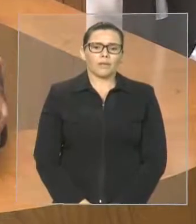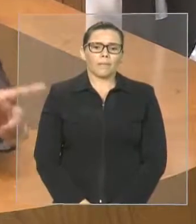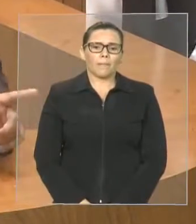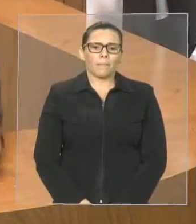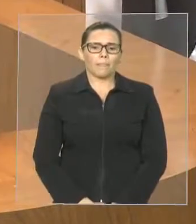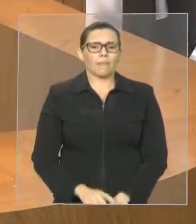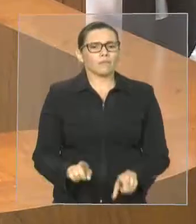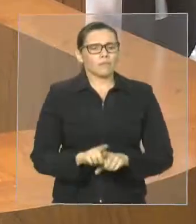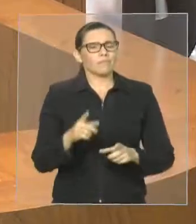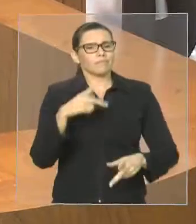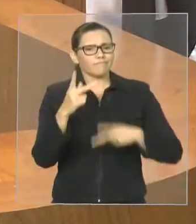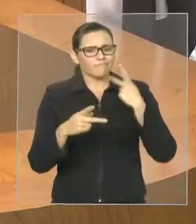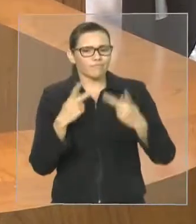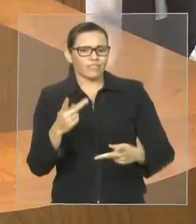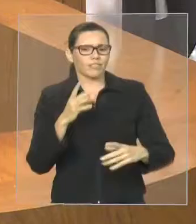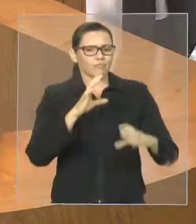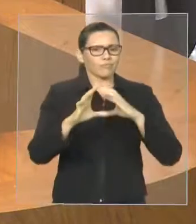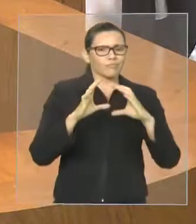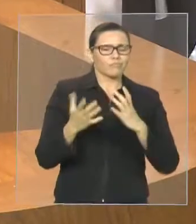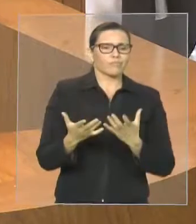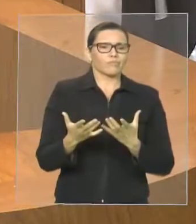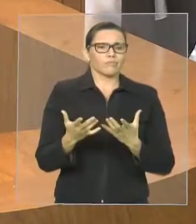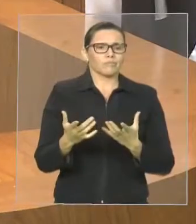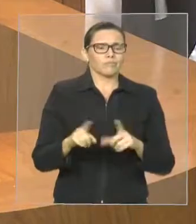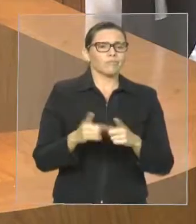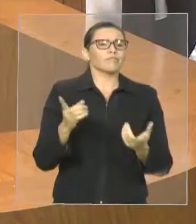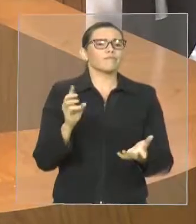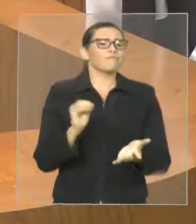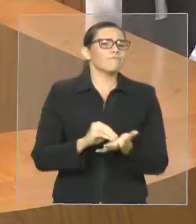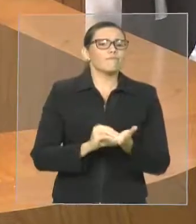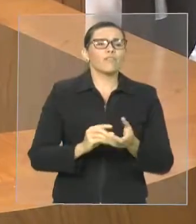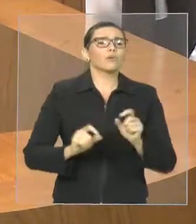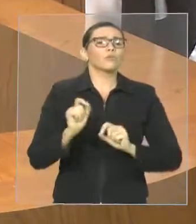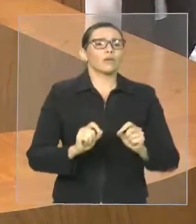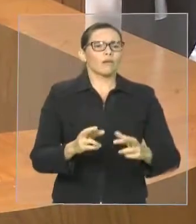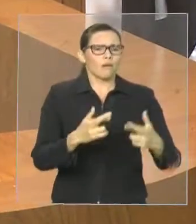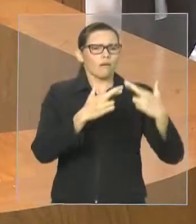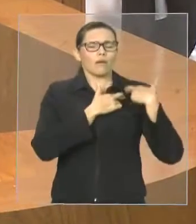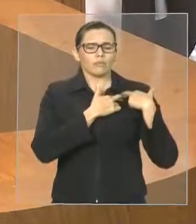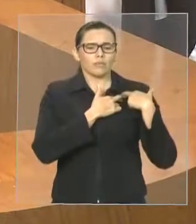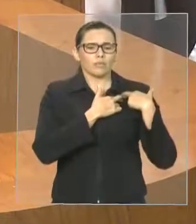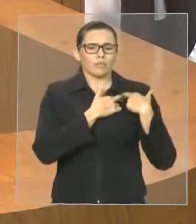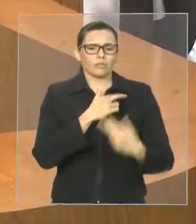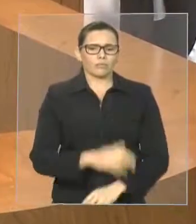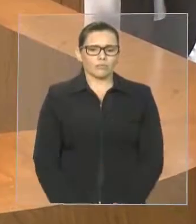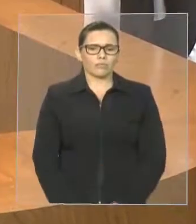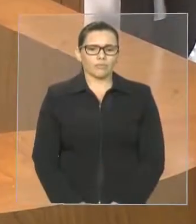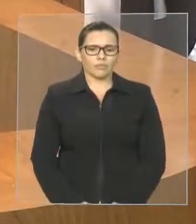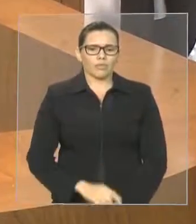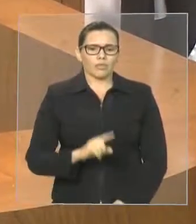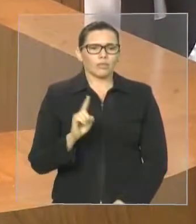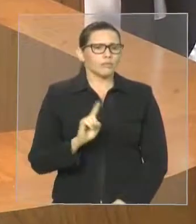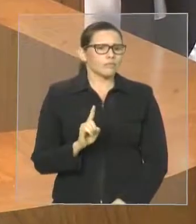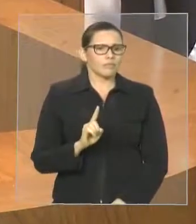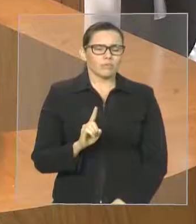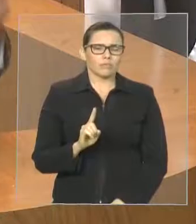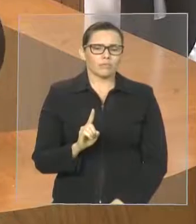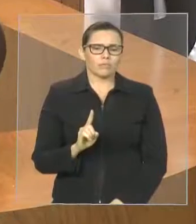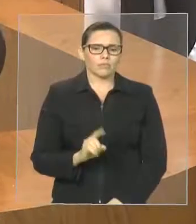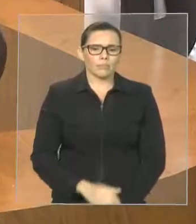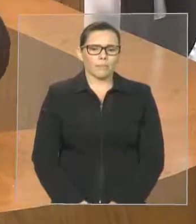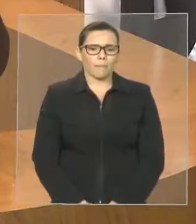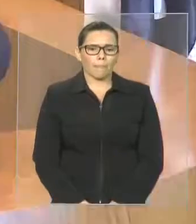é a capital do estado do Maranhão. São Luís não está distante. Ele não pode pegar São Luís e isolar São Luís do estado do Maranhão.